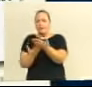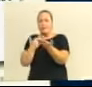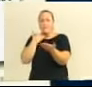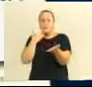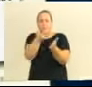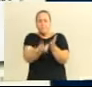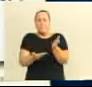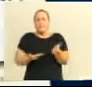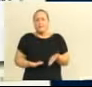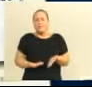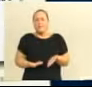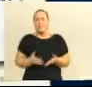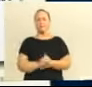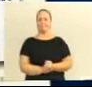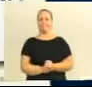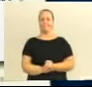Está aqui o e-mail.